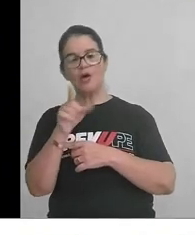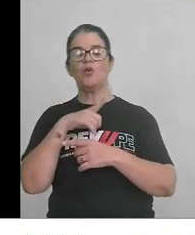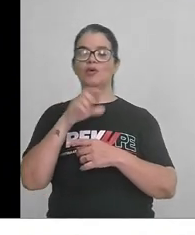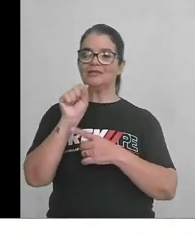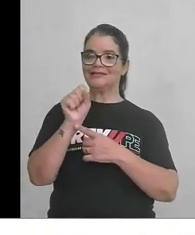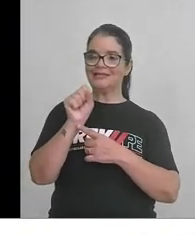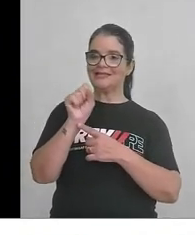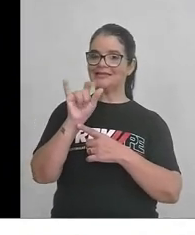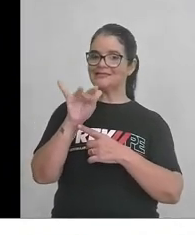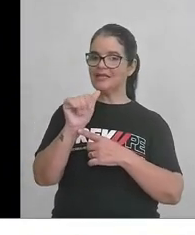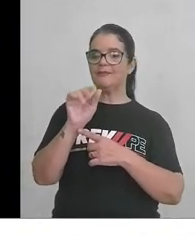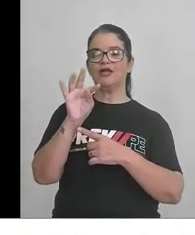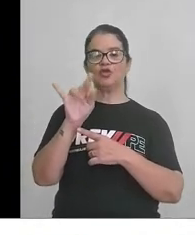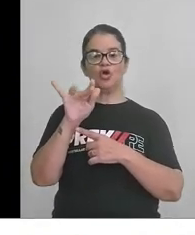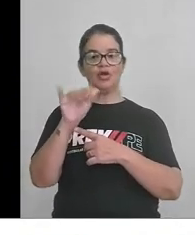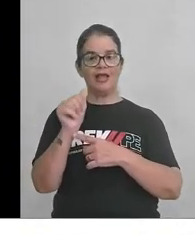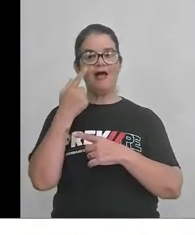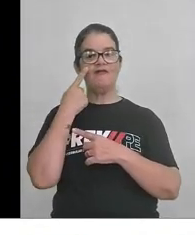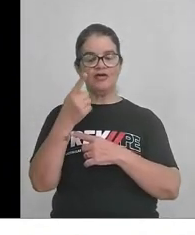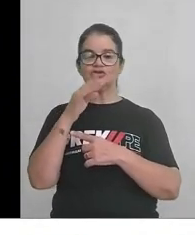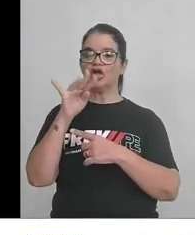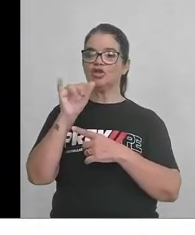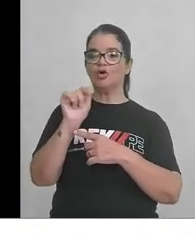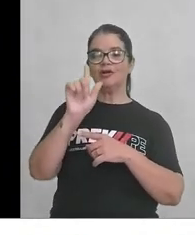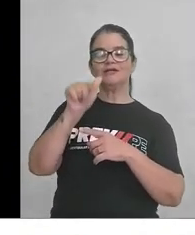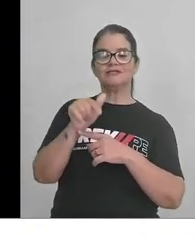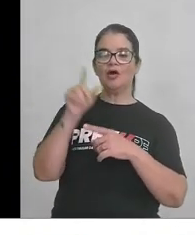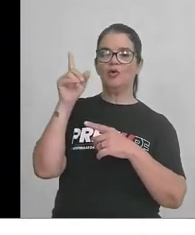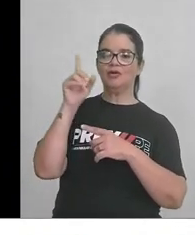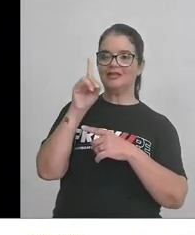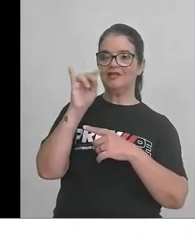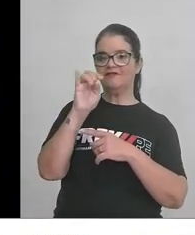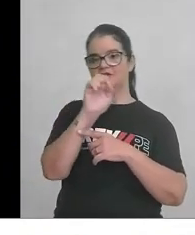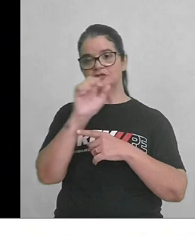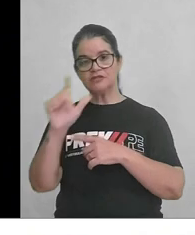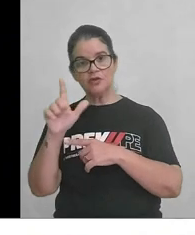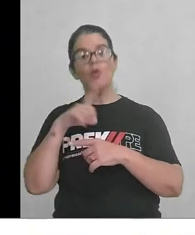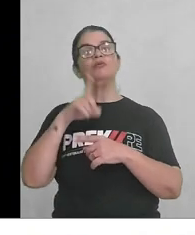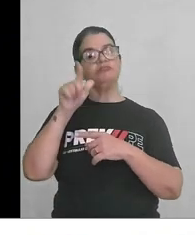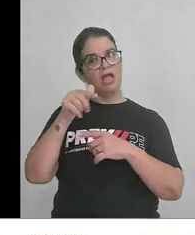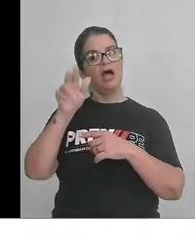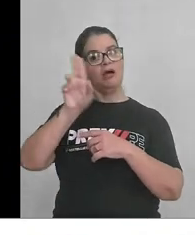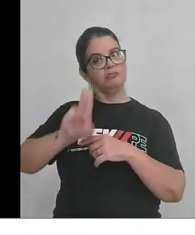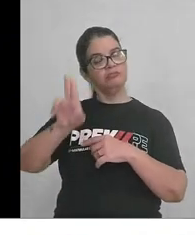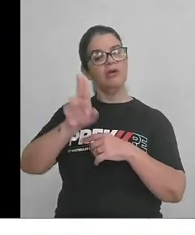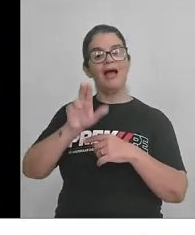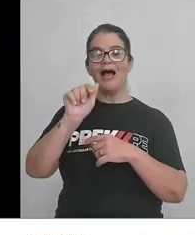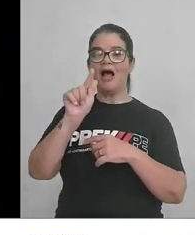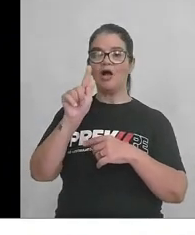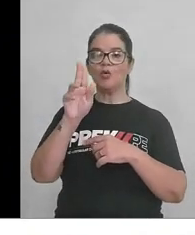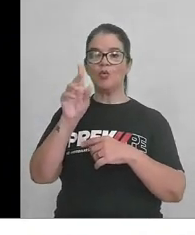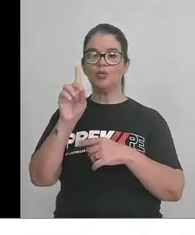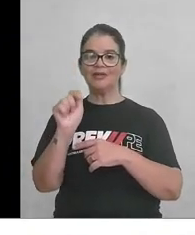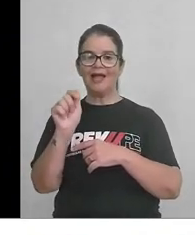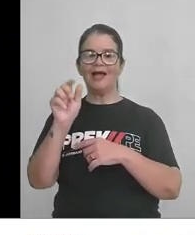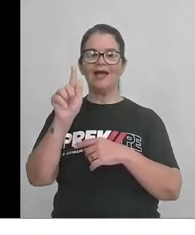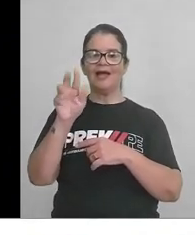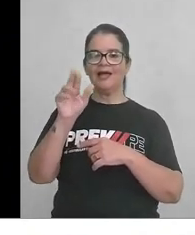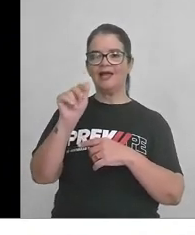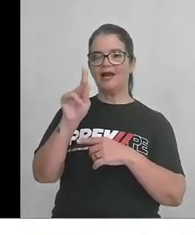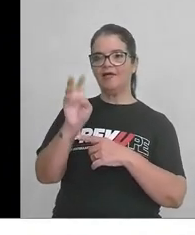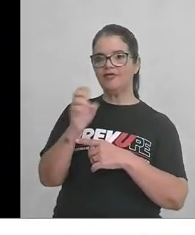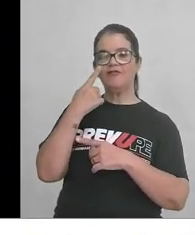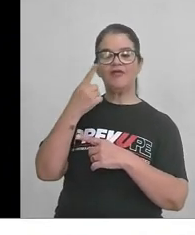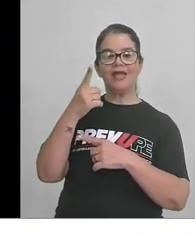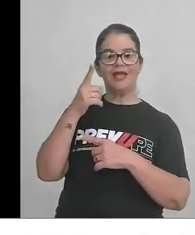da sílaba tônica. Então, as tônicas são difíceis. Está acentuado. Então, aguda, grave. Então,